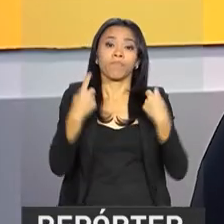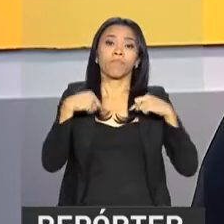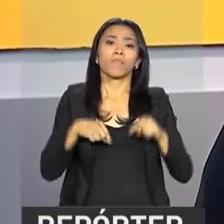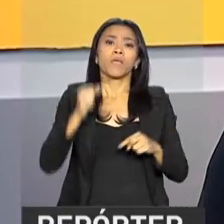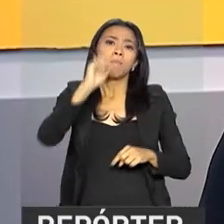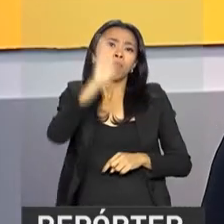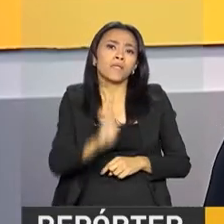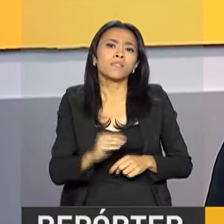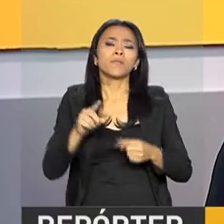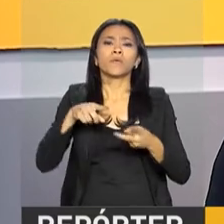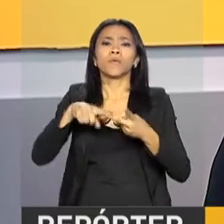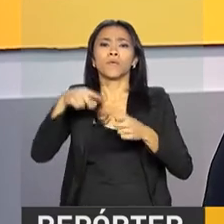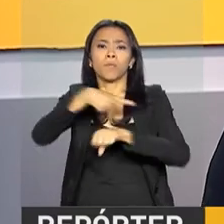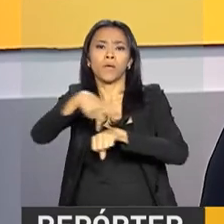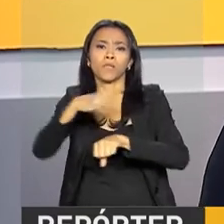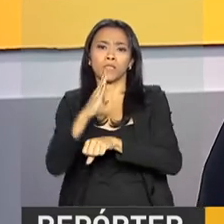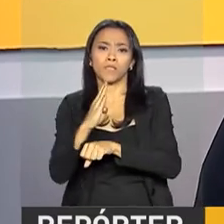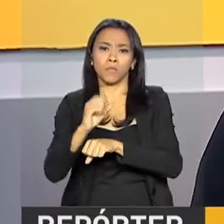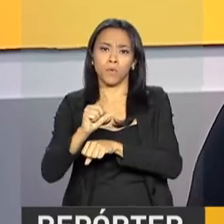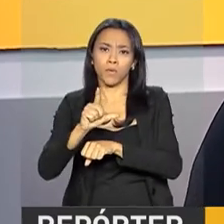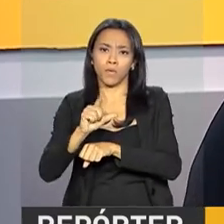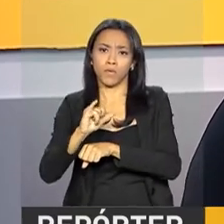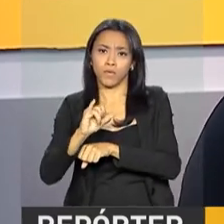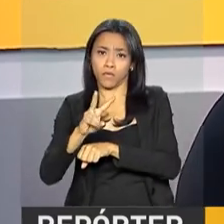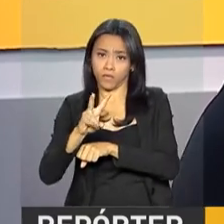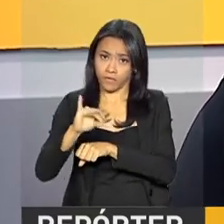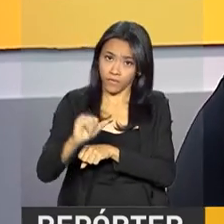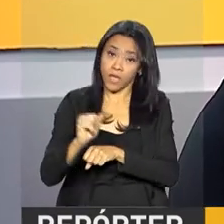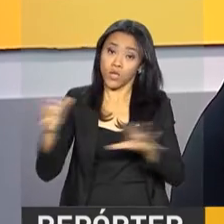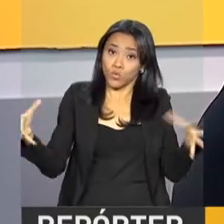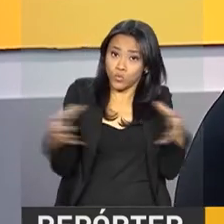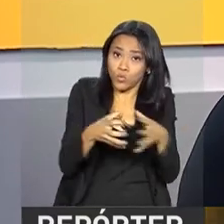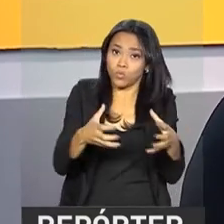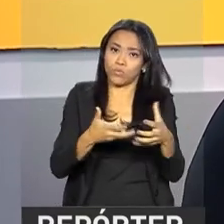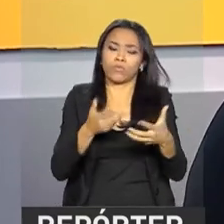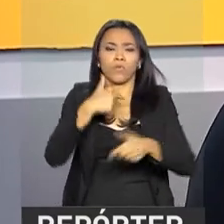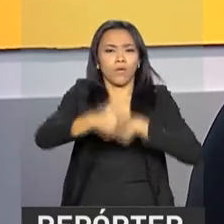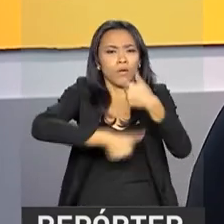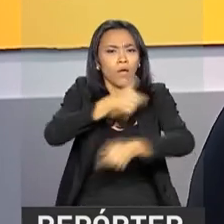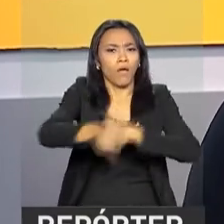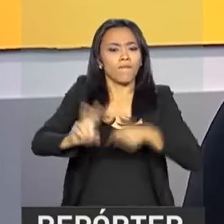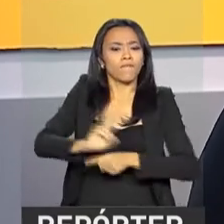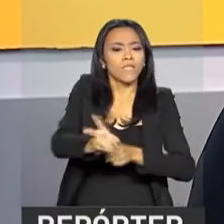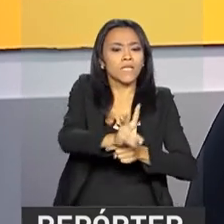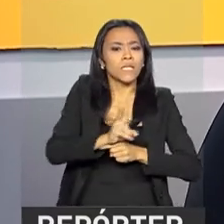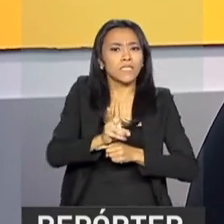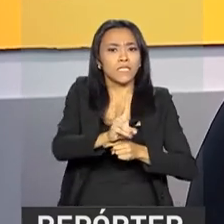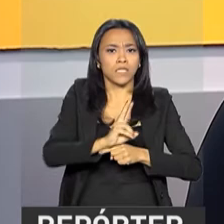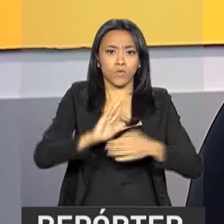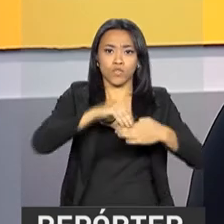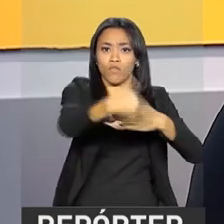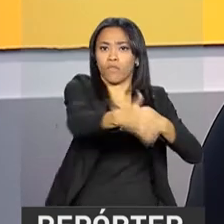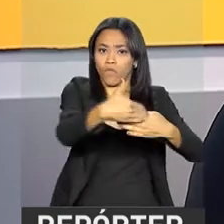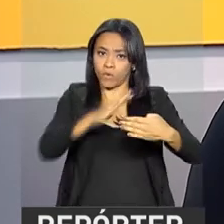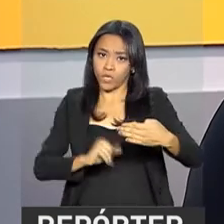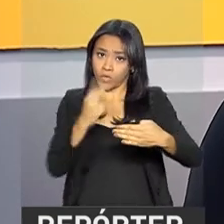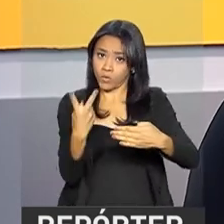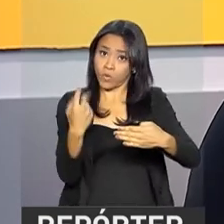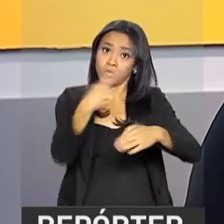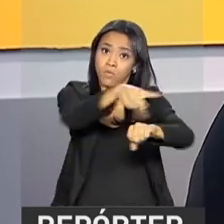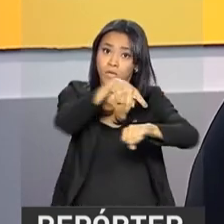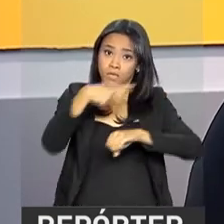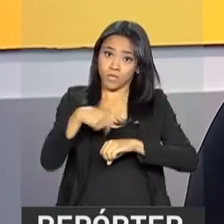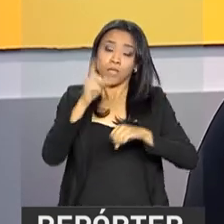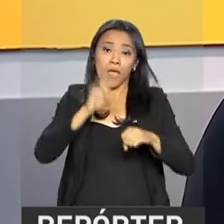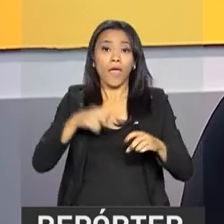e Bolívia se reuniram para planejar um trabalho conjunto na fiscalização das fronteiras dos dois países. O objetivo é combater